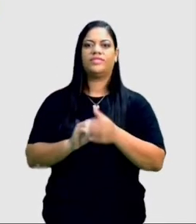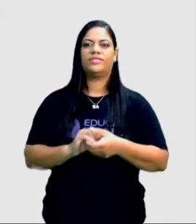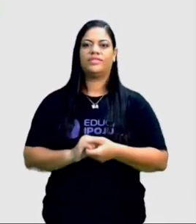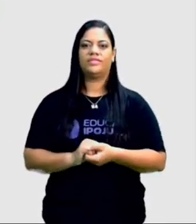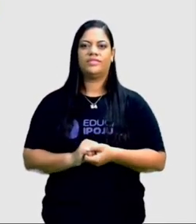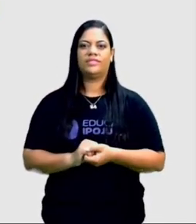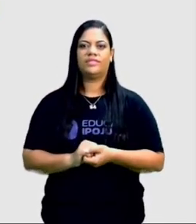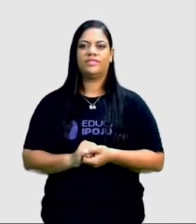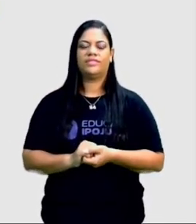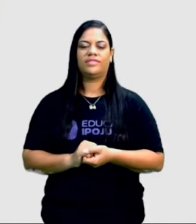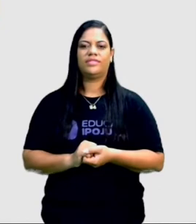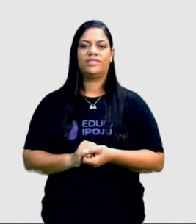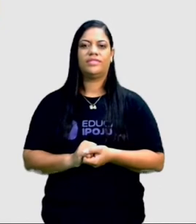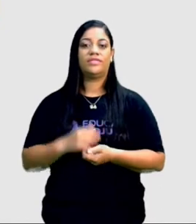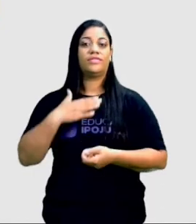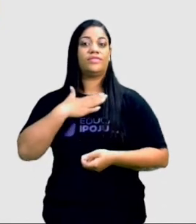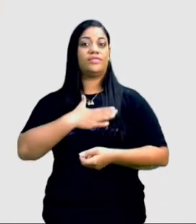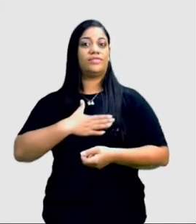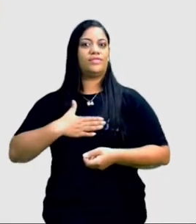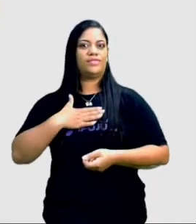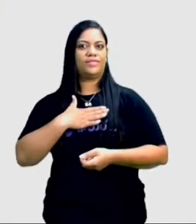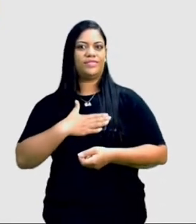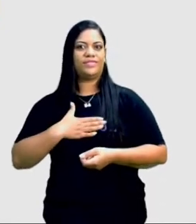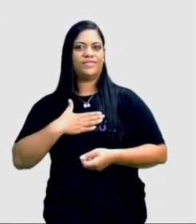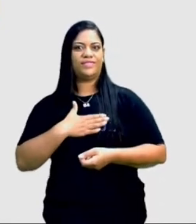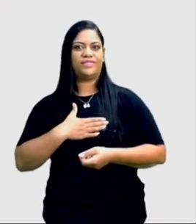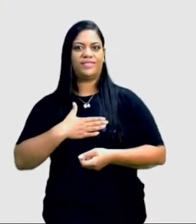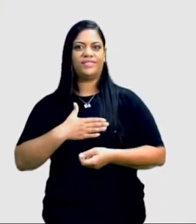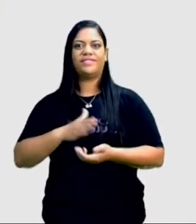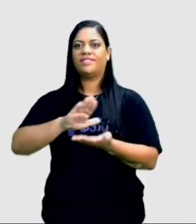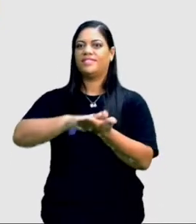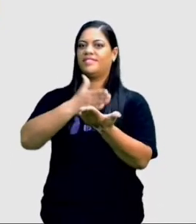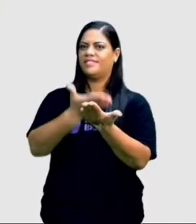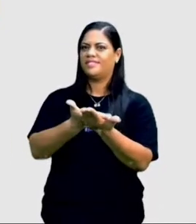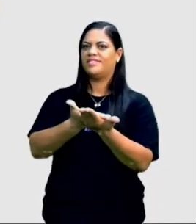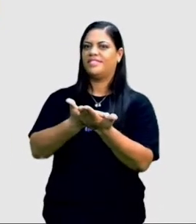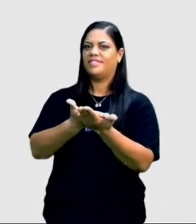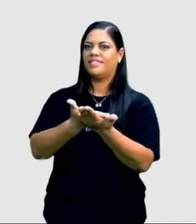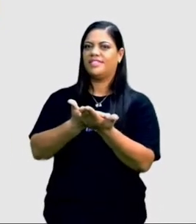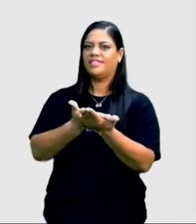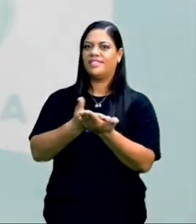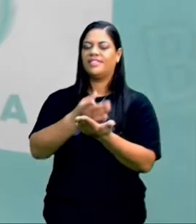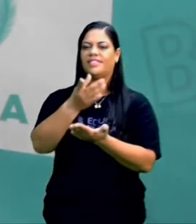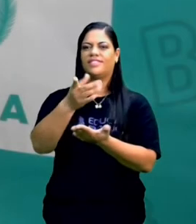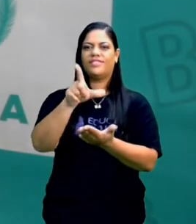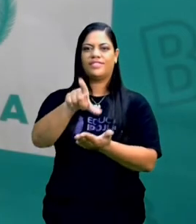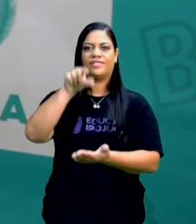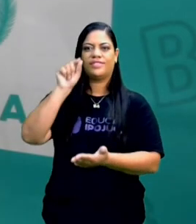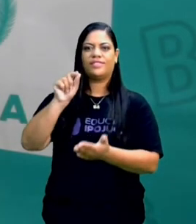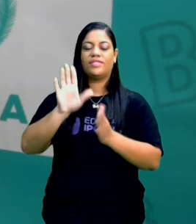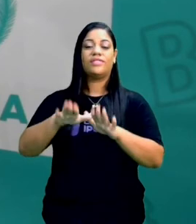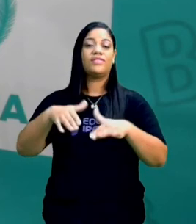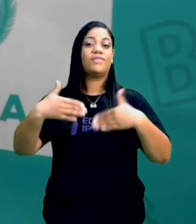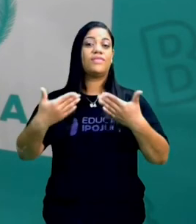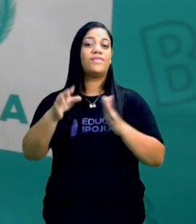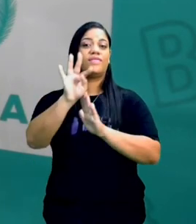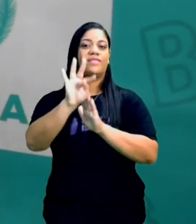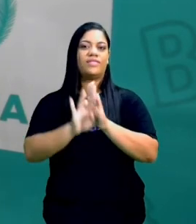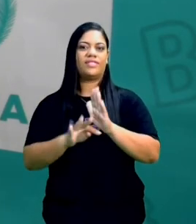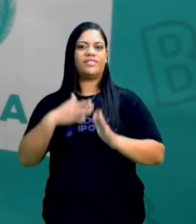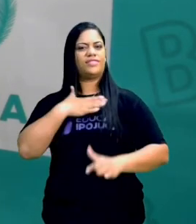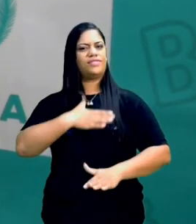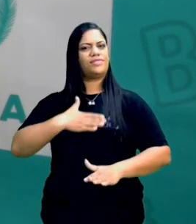melhor para interpretar? Se você fosse escolher um texto desse,